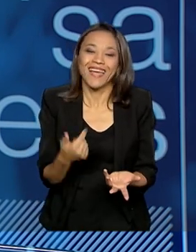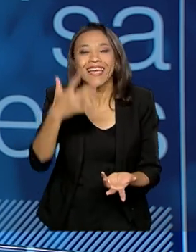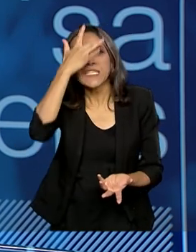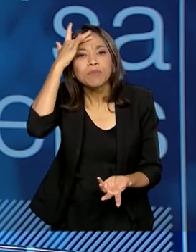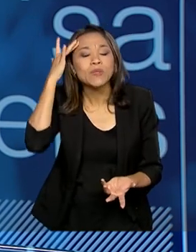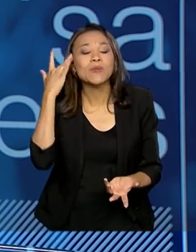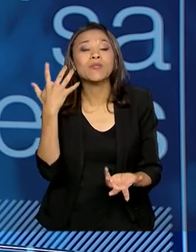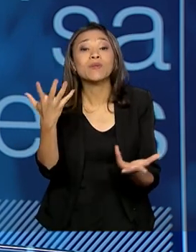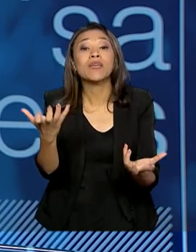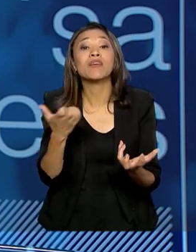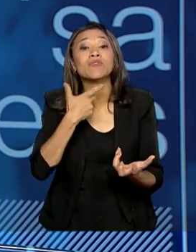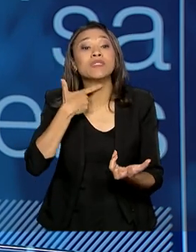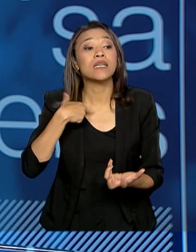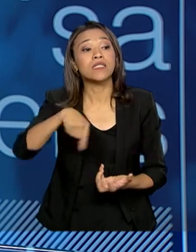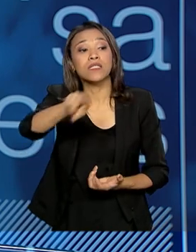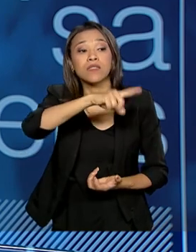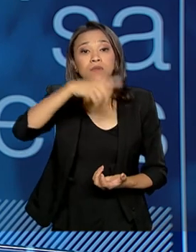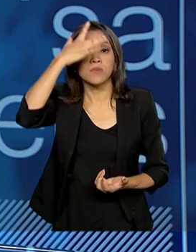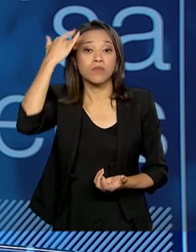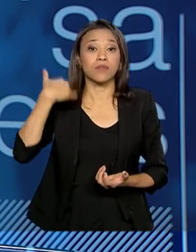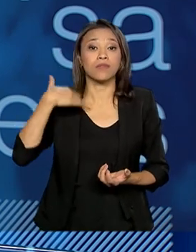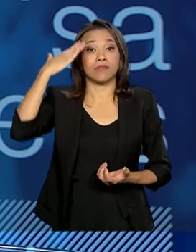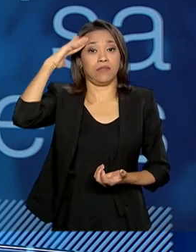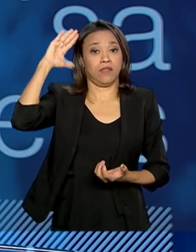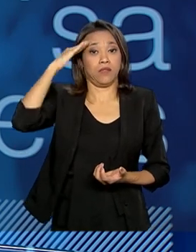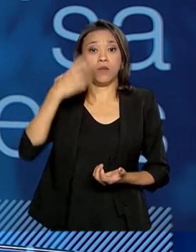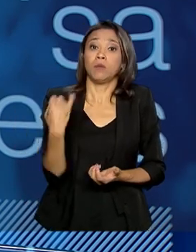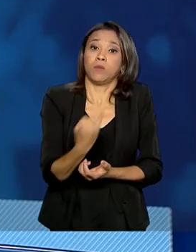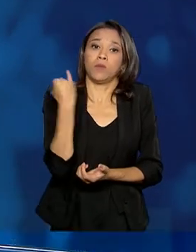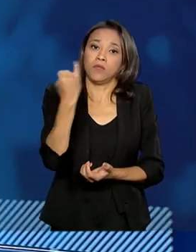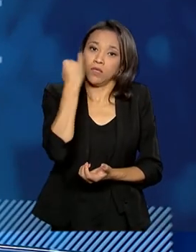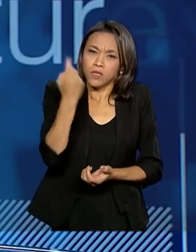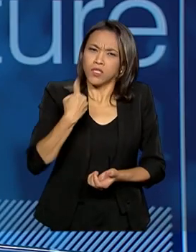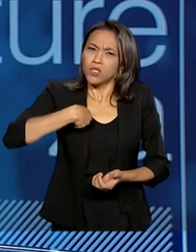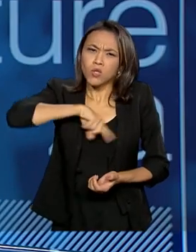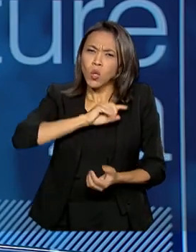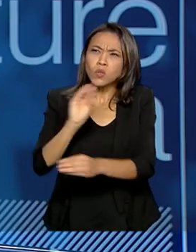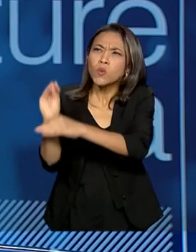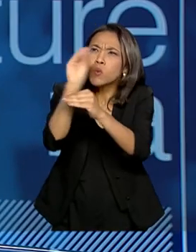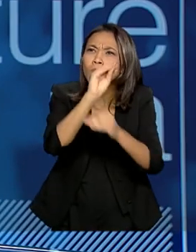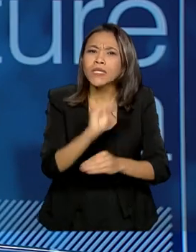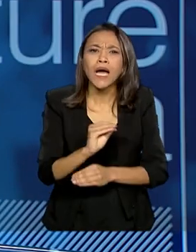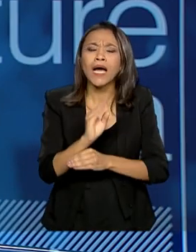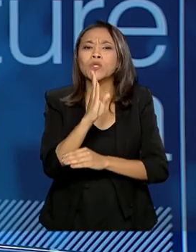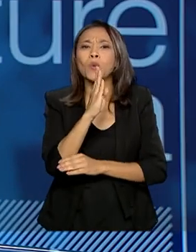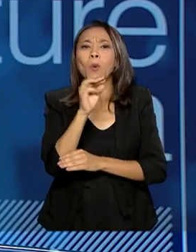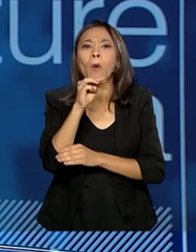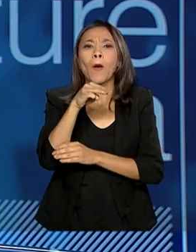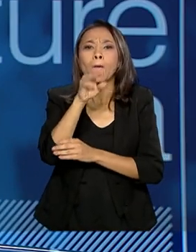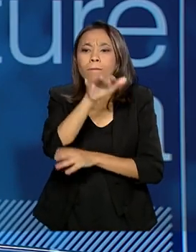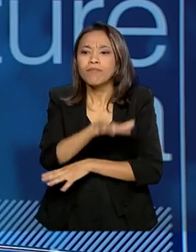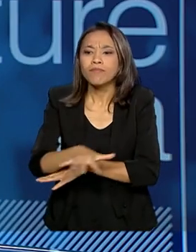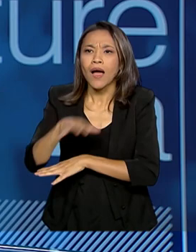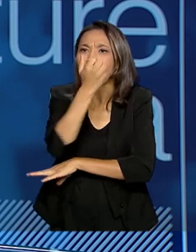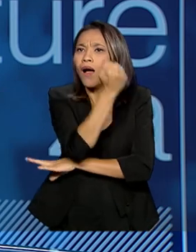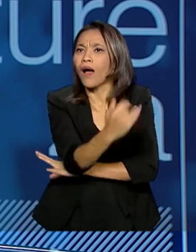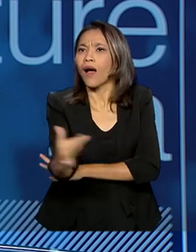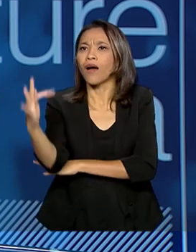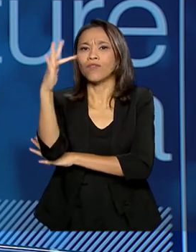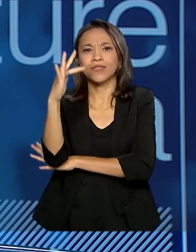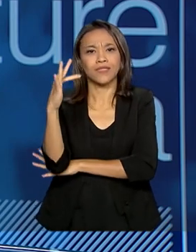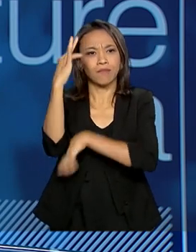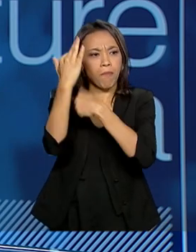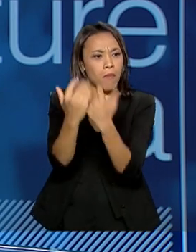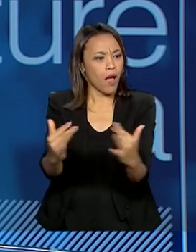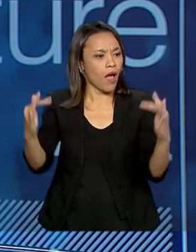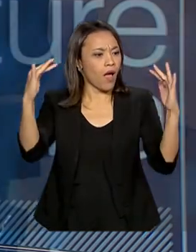entendam qual é a importância da gente, nós preservar, preservarmos o meio ambiente. Então, por meio do quê? No meio